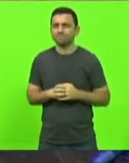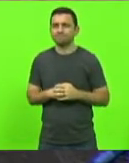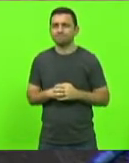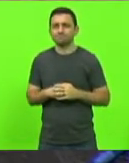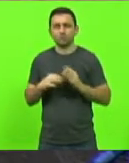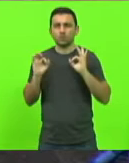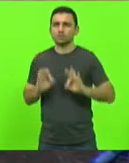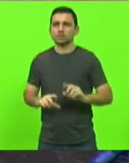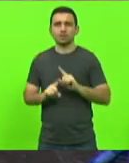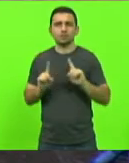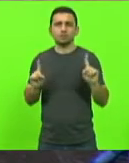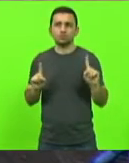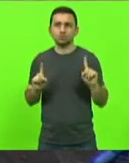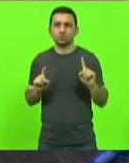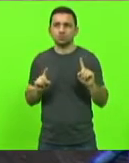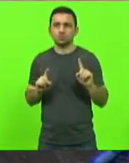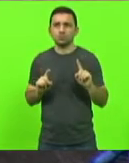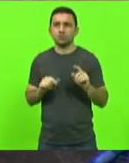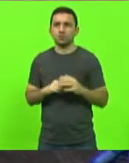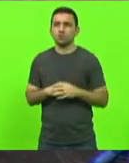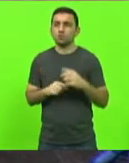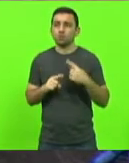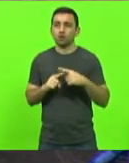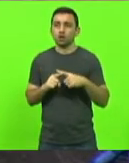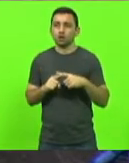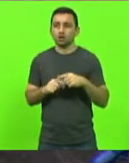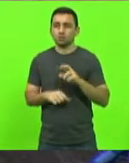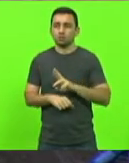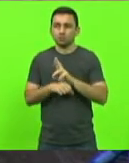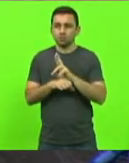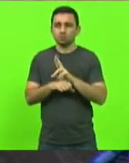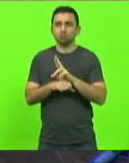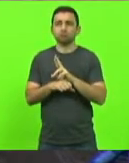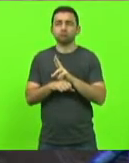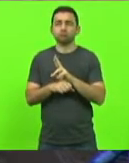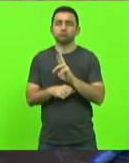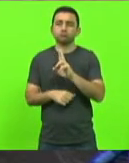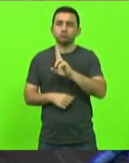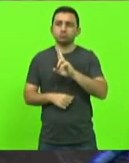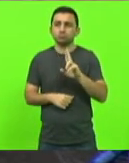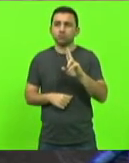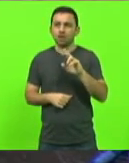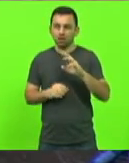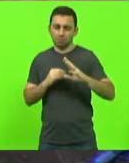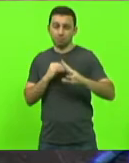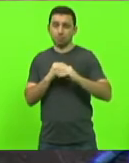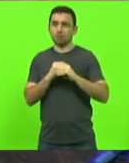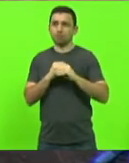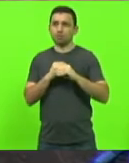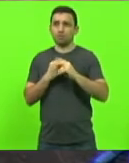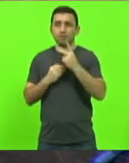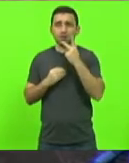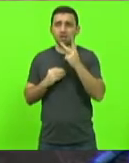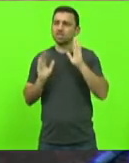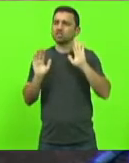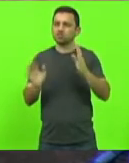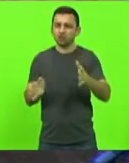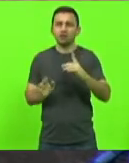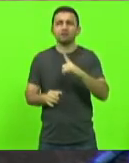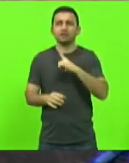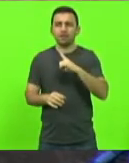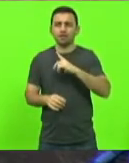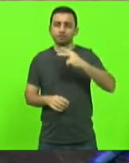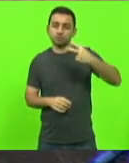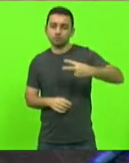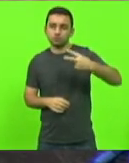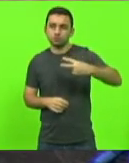fato de não levar, de carregar um nome de oficial. E detalhe, é a emenda. A emenda fala ali que já existe uma segunda medalha